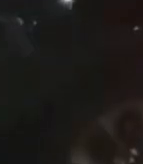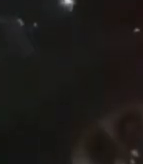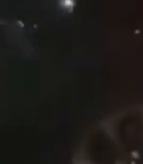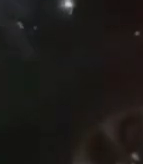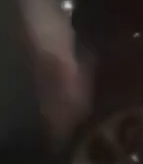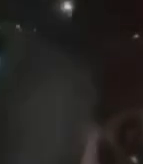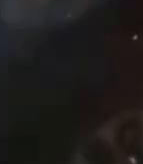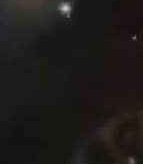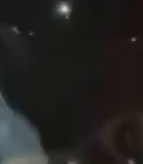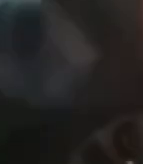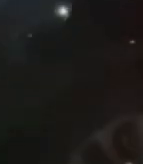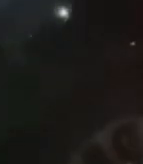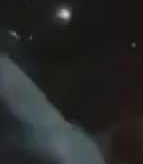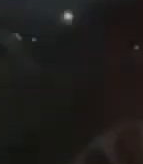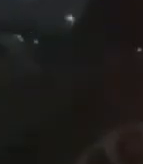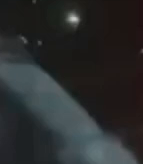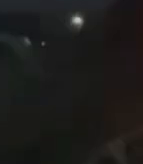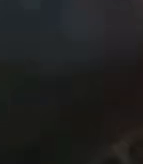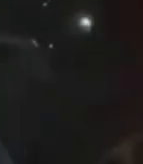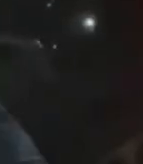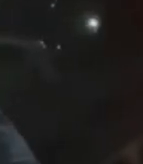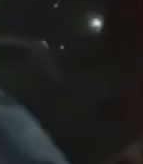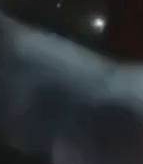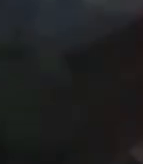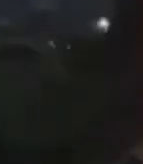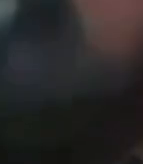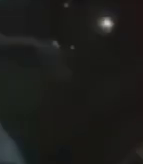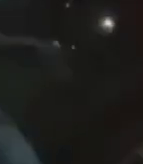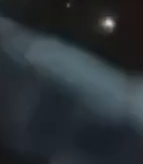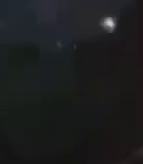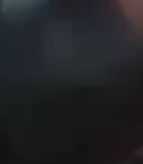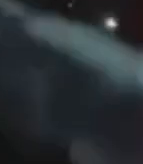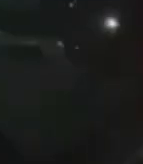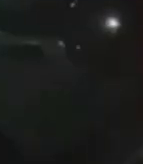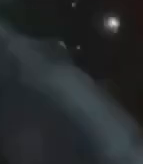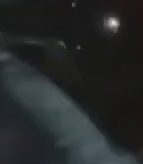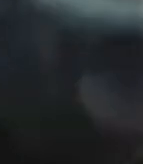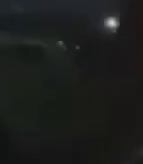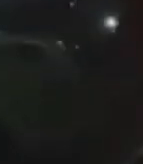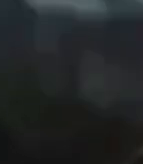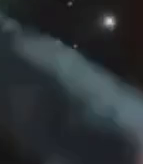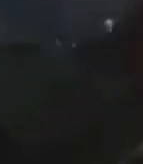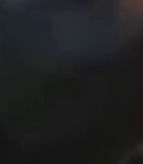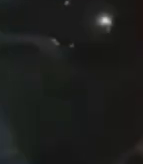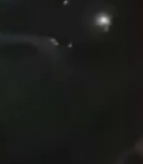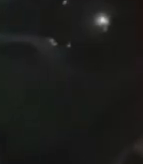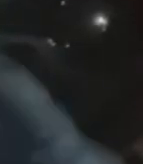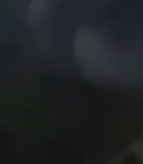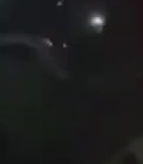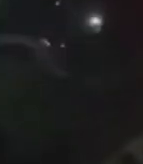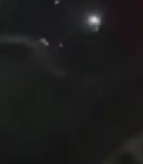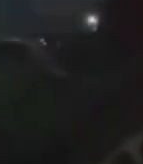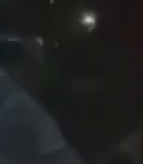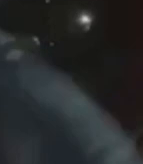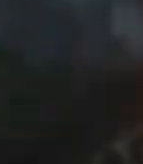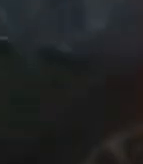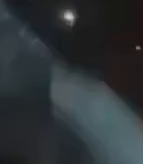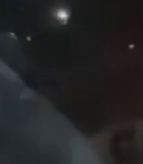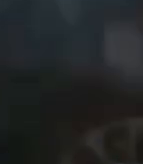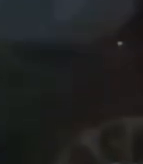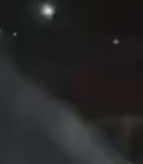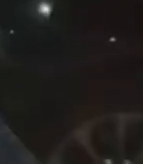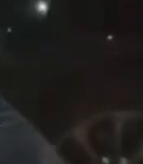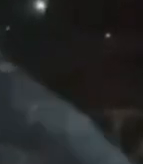para a segurança pública do Estado de Santa Catarina. Nós precisamos de mais policiais aqui na nossa região. O nosso povo não